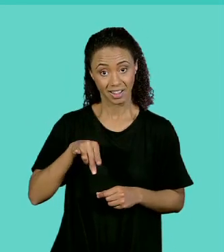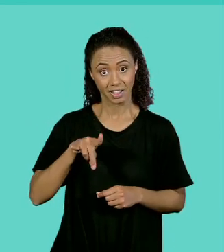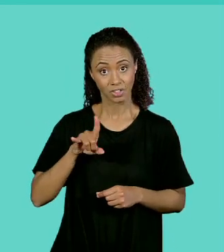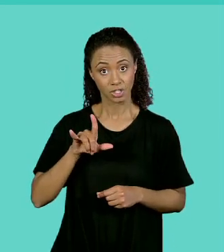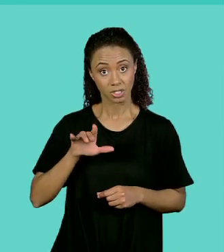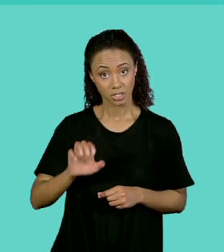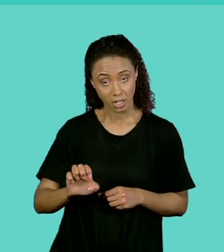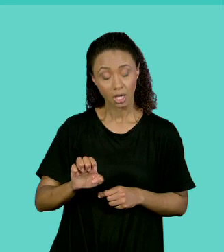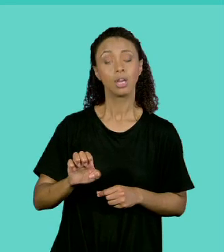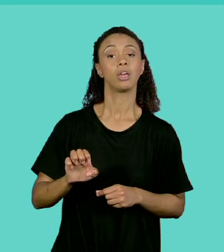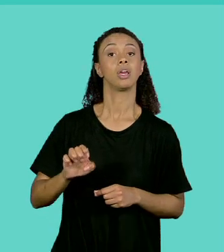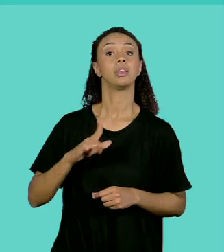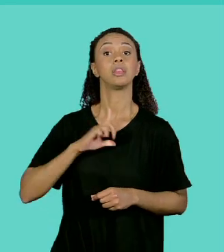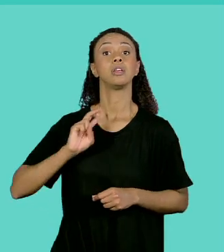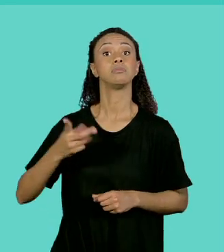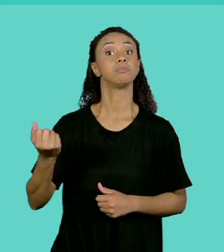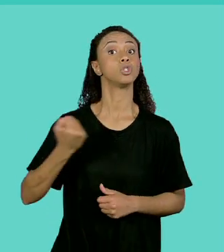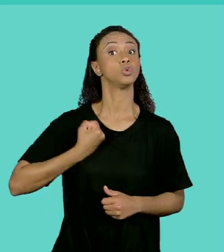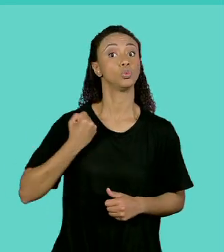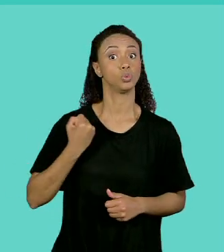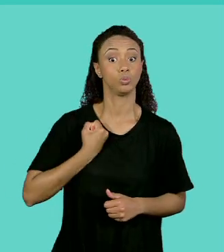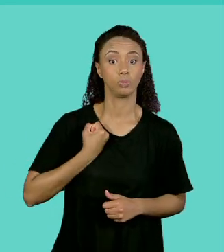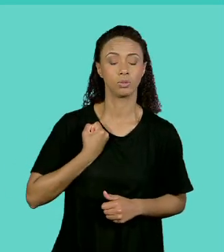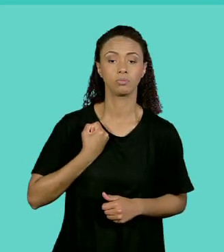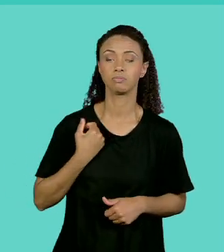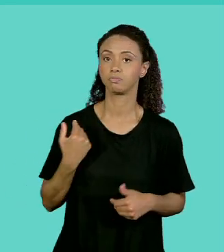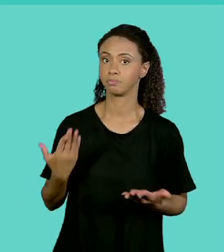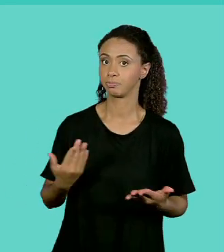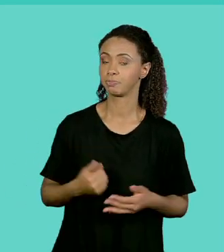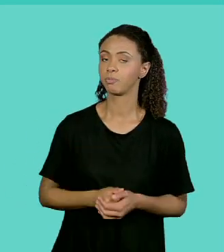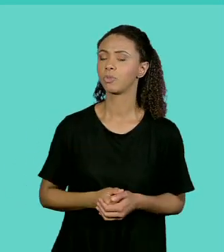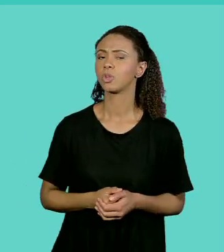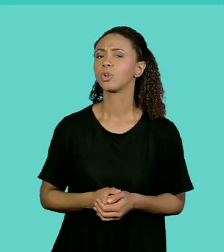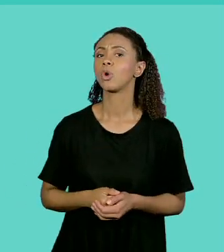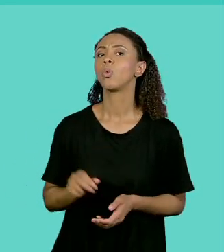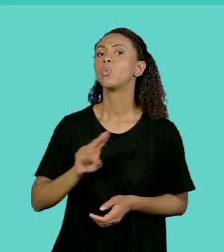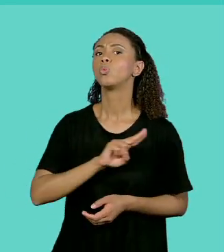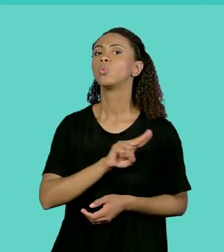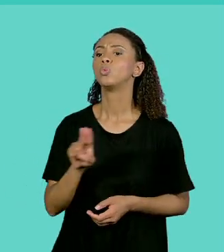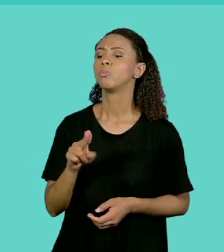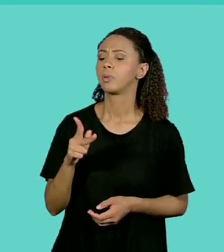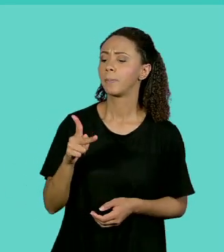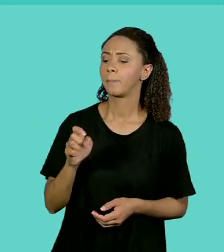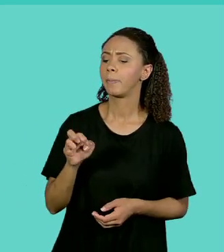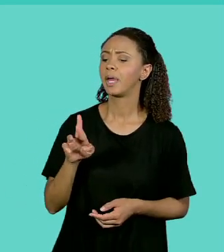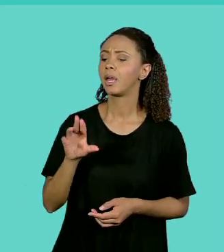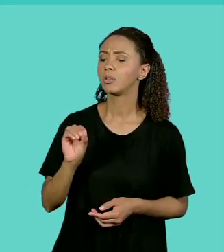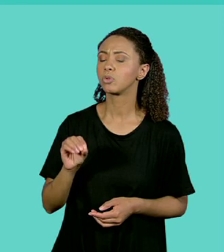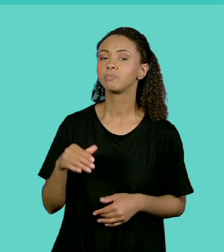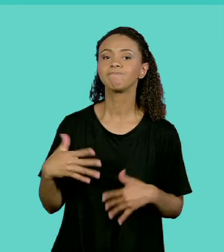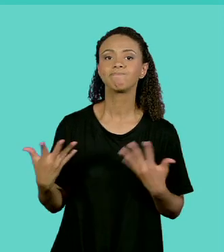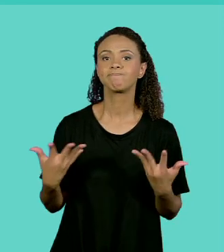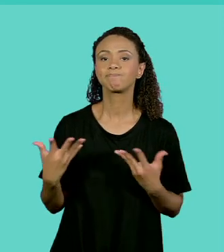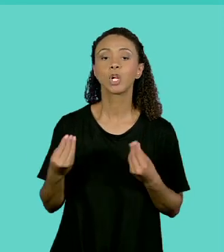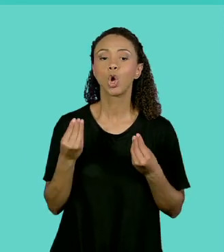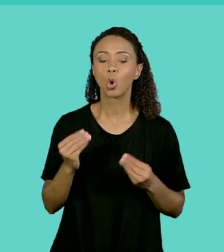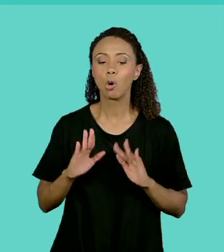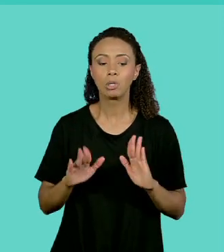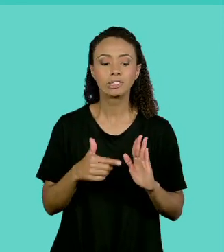sempre um número inteiro. Aqui no caso, Pedro está identificado no vagão número 3. Se eu precisar fazer uma referência para